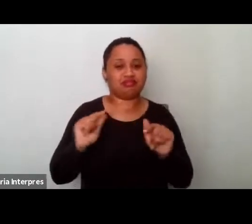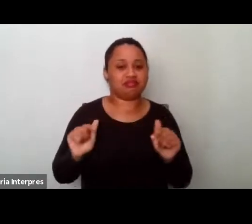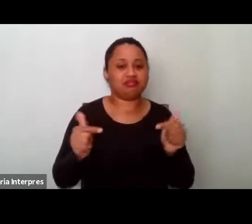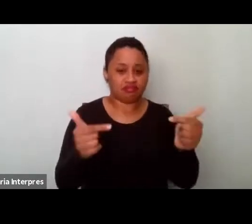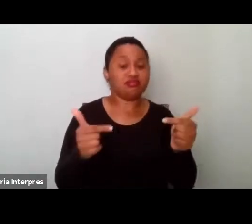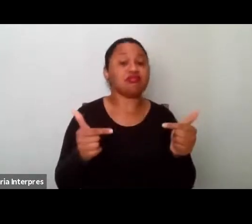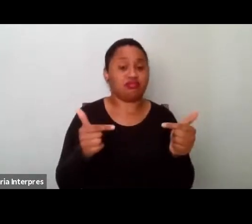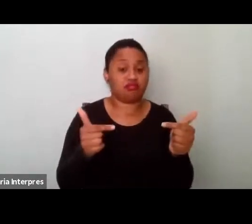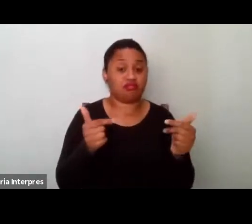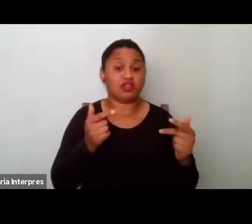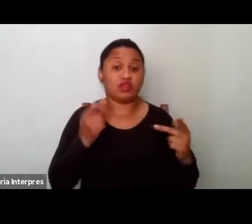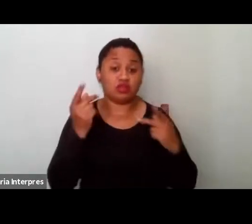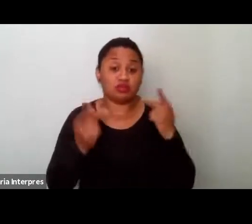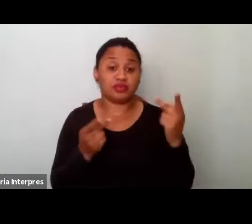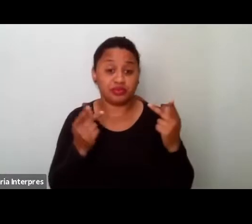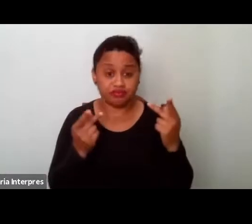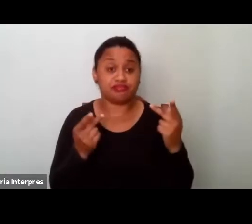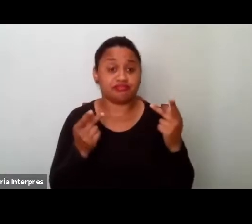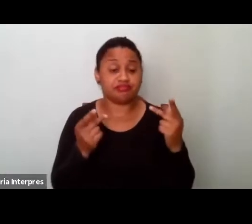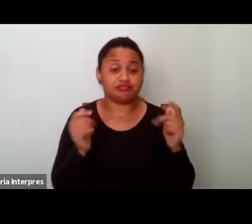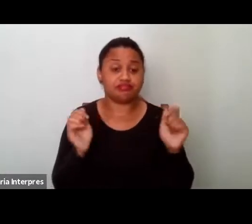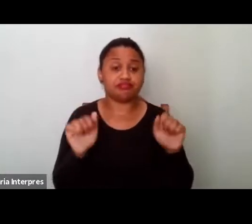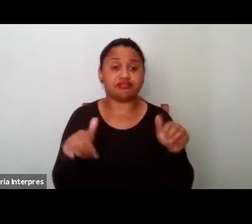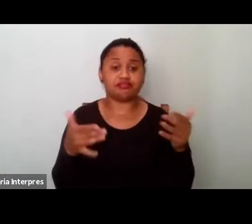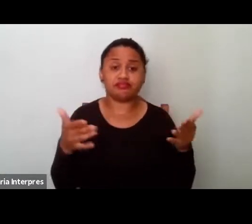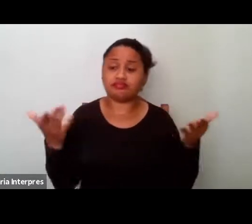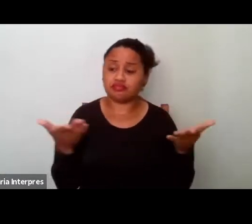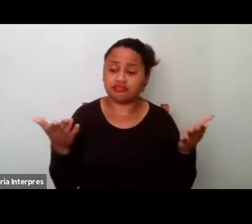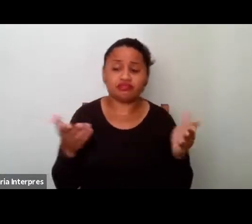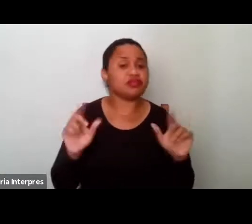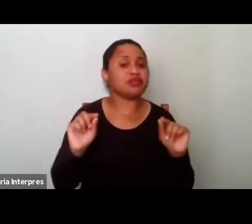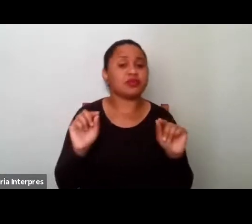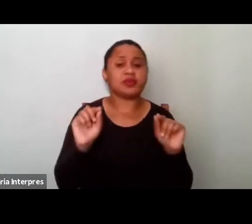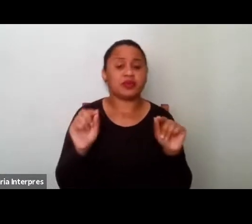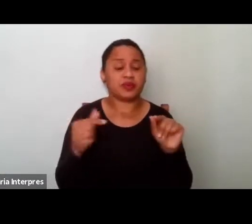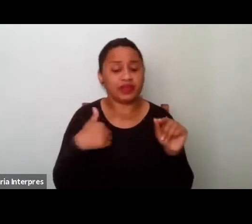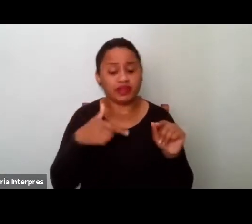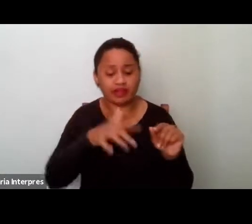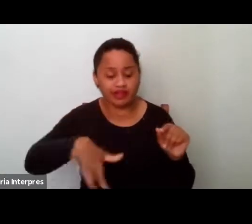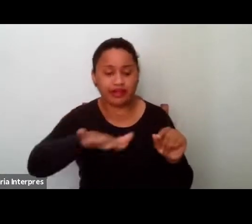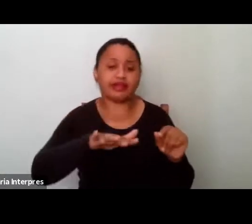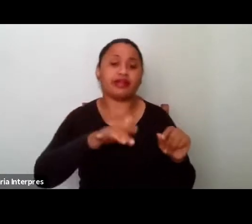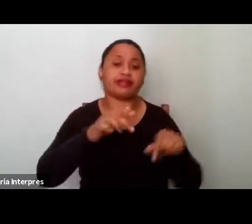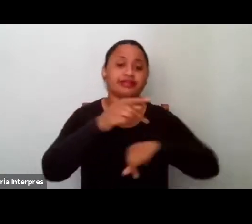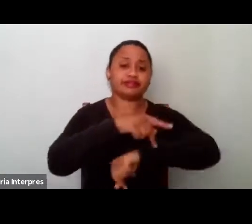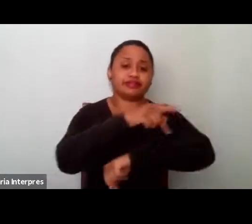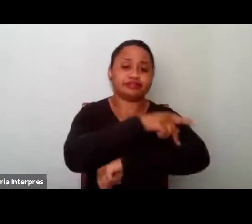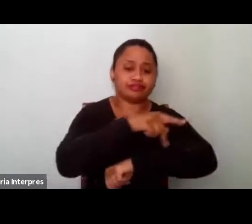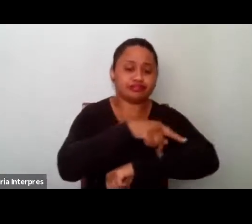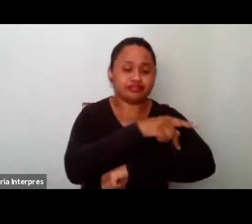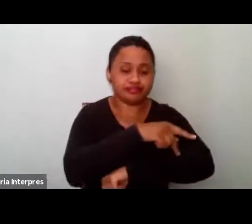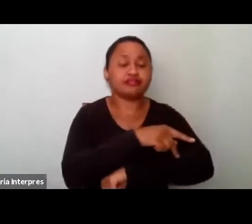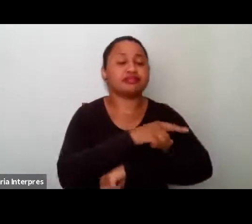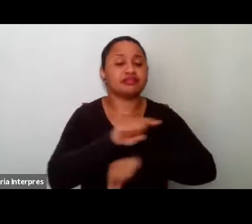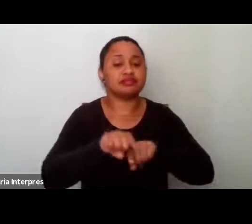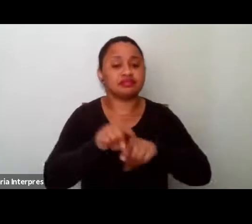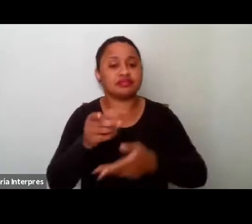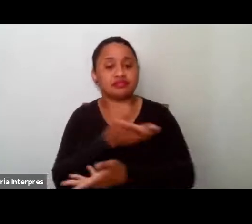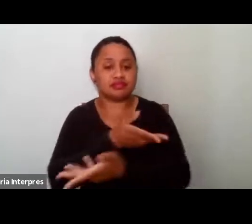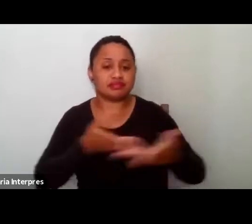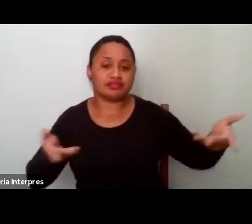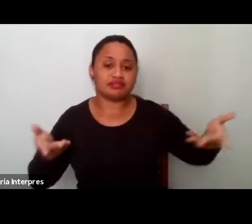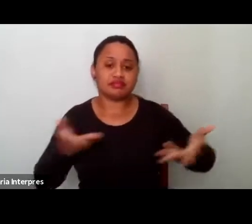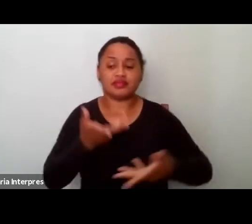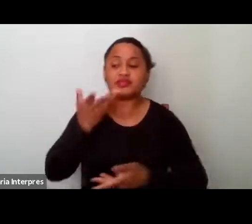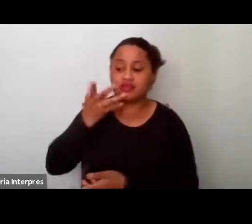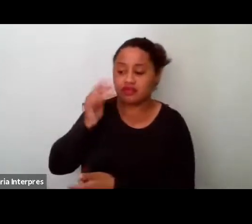políticas, né, que se acentuam agora nesse, nesse diálogo pedagógico e nessa interlocução com as crianças